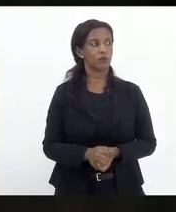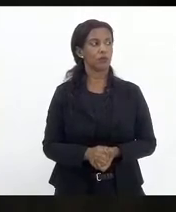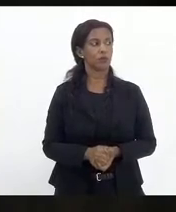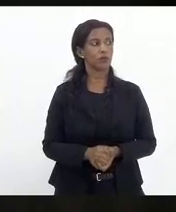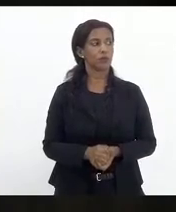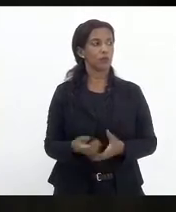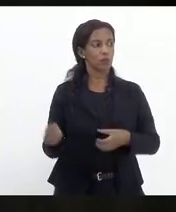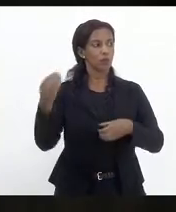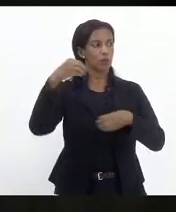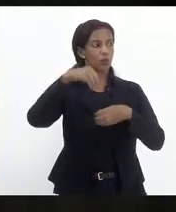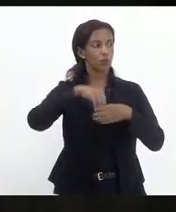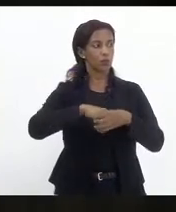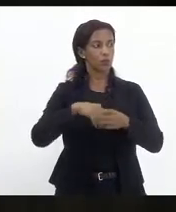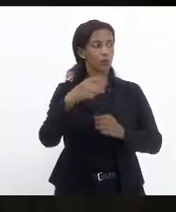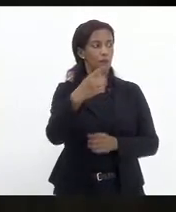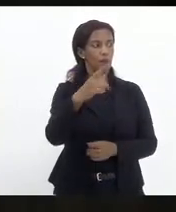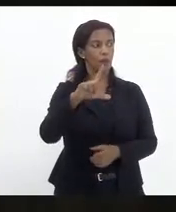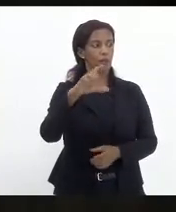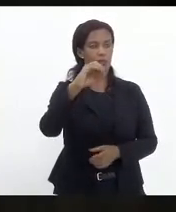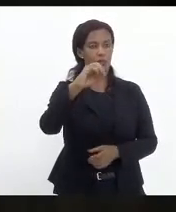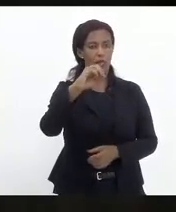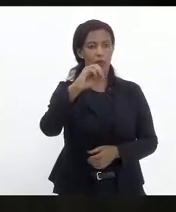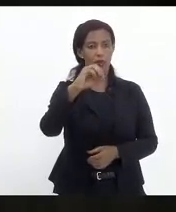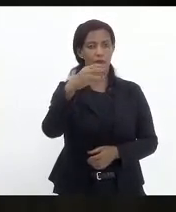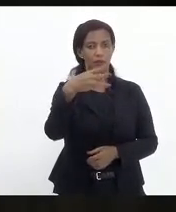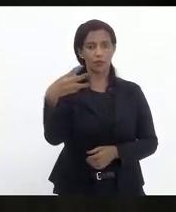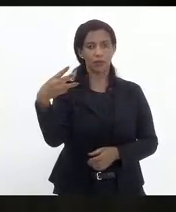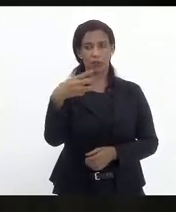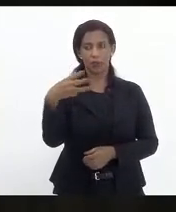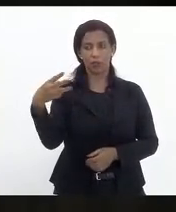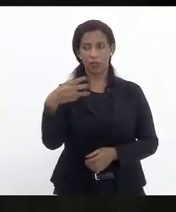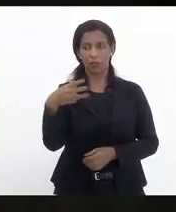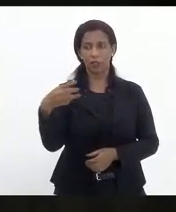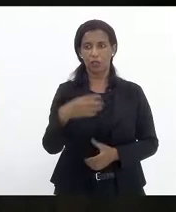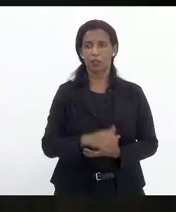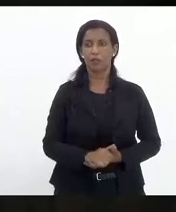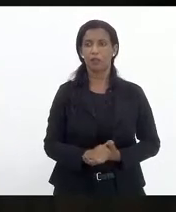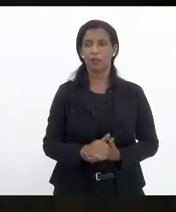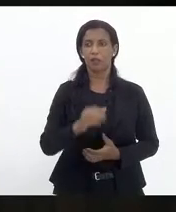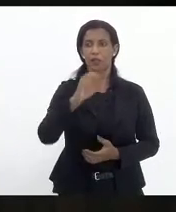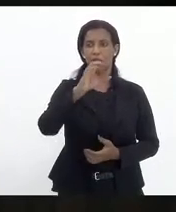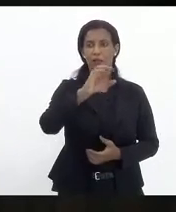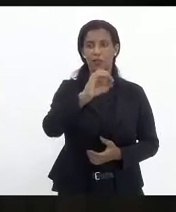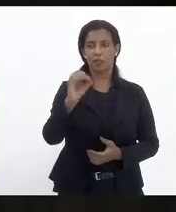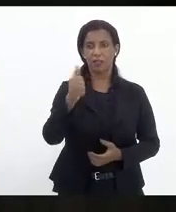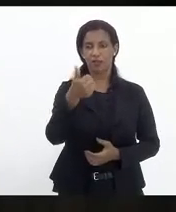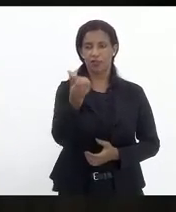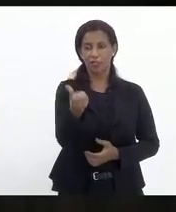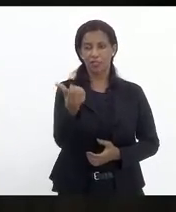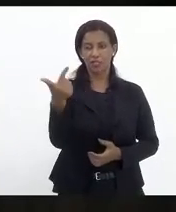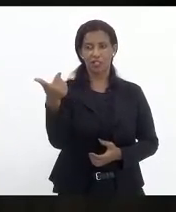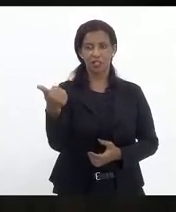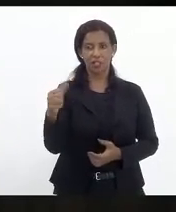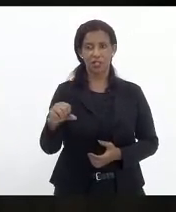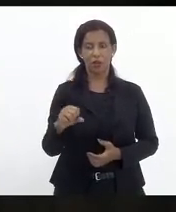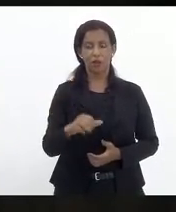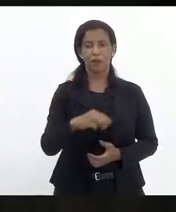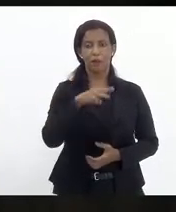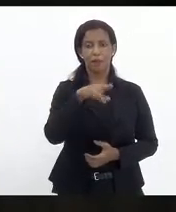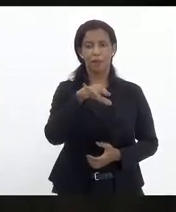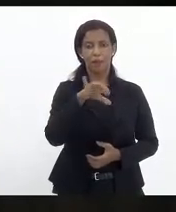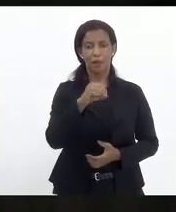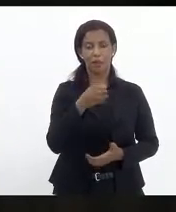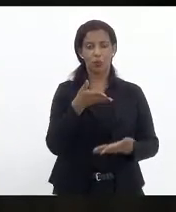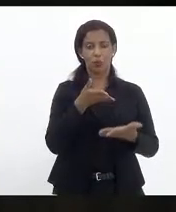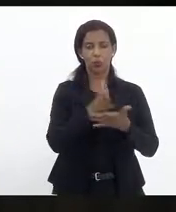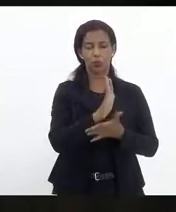requer inclusão na ordem do dia do de lei 033-19. Requer inclusão na ordem do dia do projeto de lei 016-19. Deputado Márcio Canella. Seus que